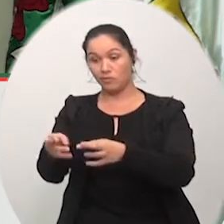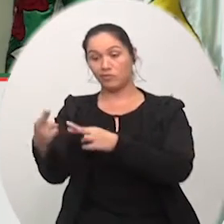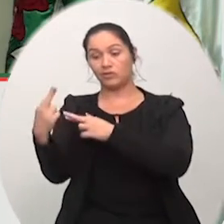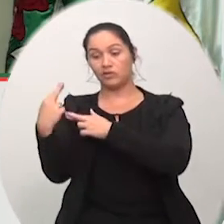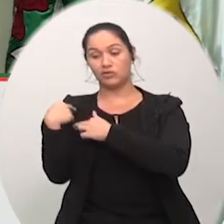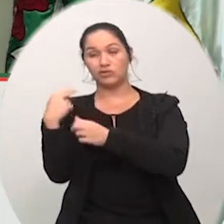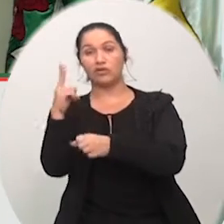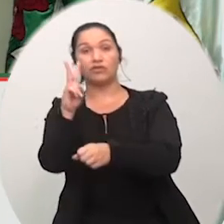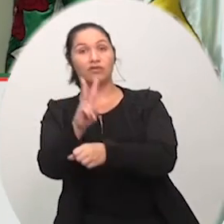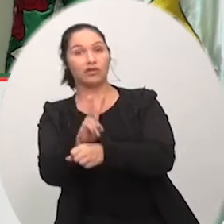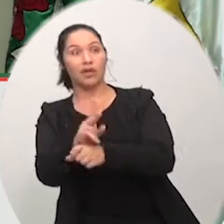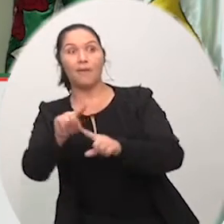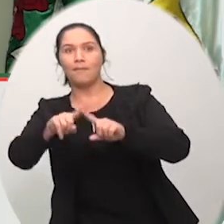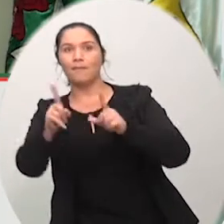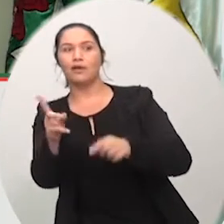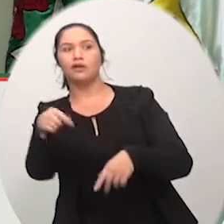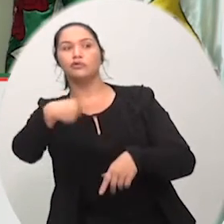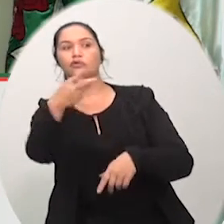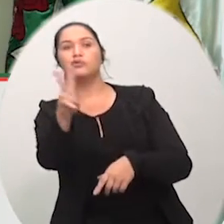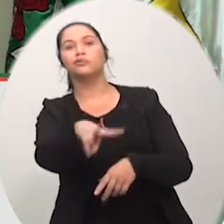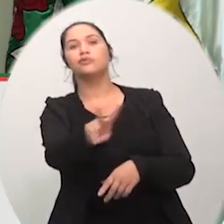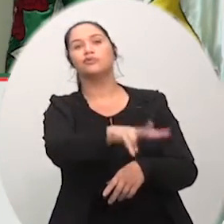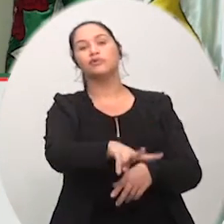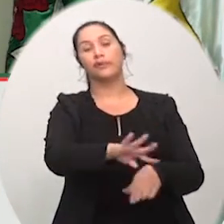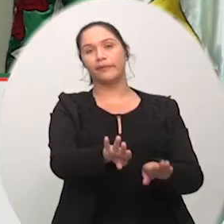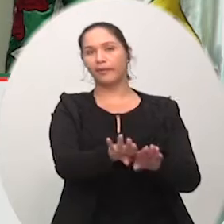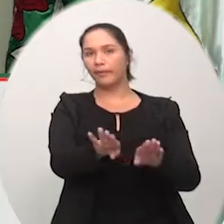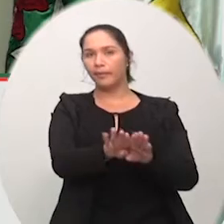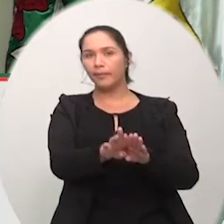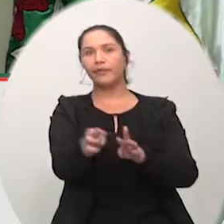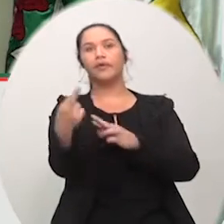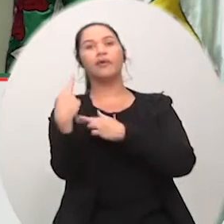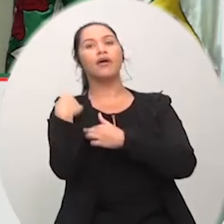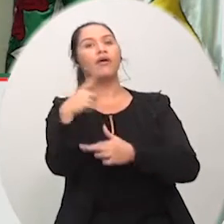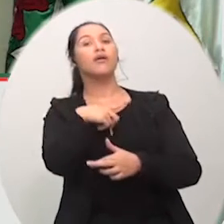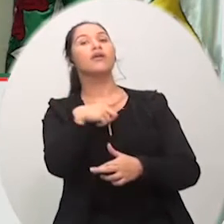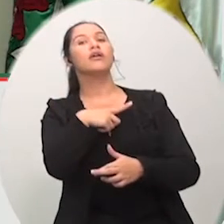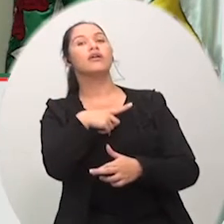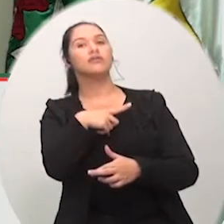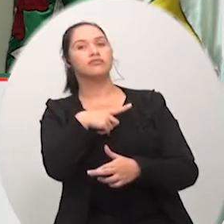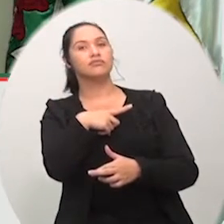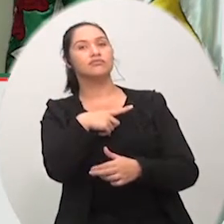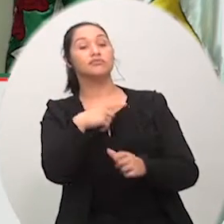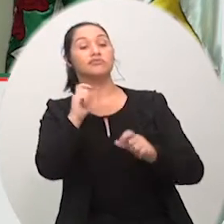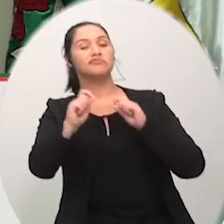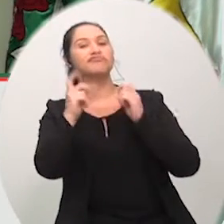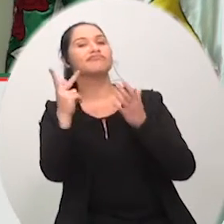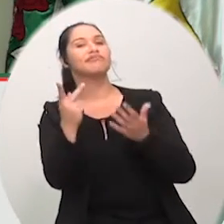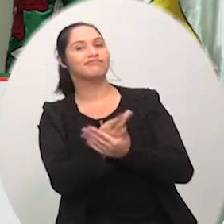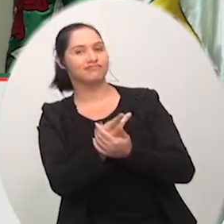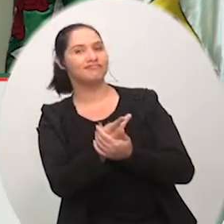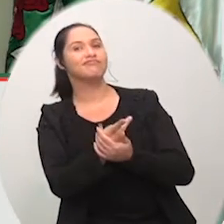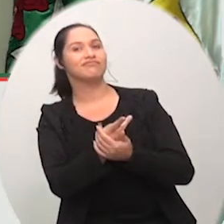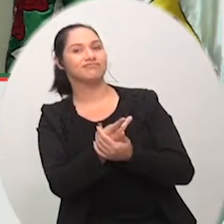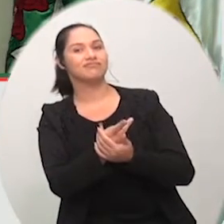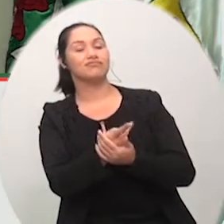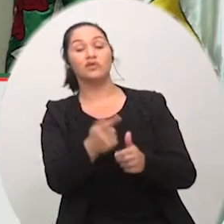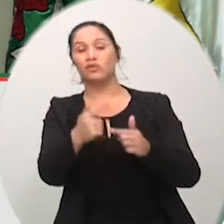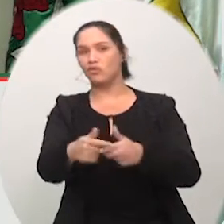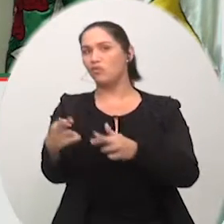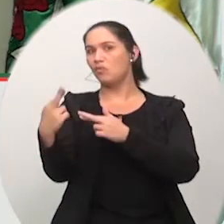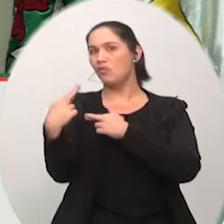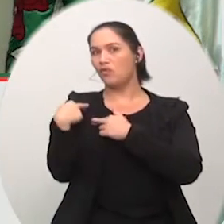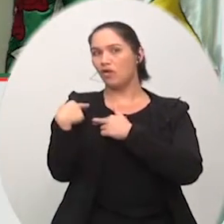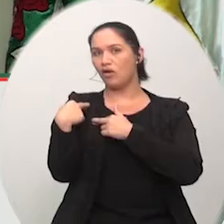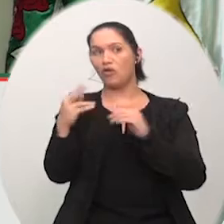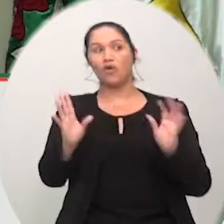vereadores, também temos responsabilidade de tudo o está acontecendo. Não vamos imputar somente a comissão, não. A responsabilidade